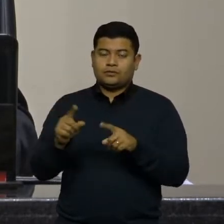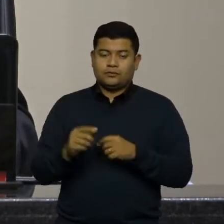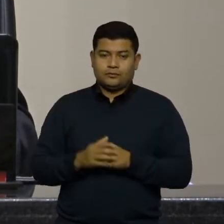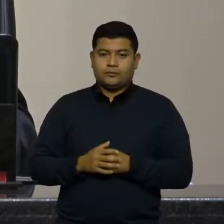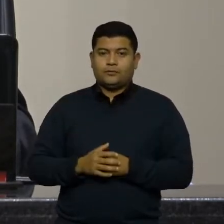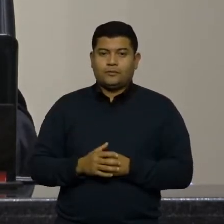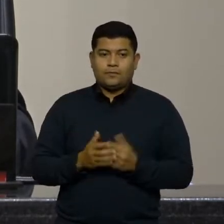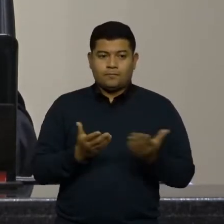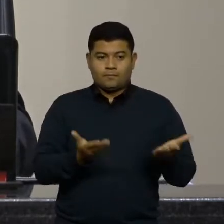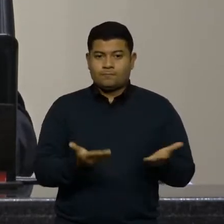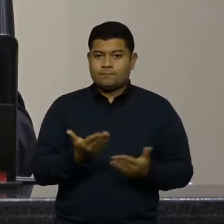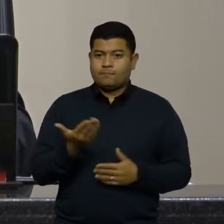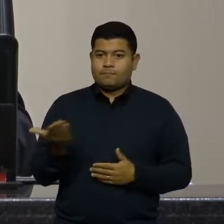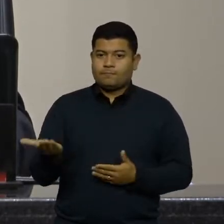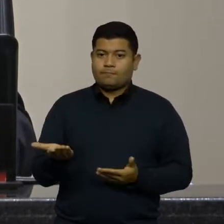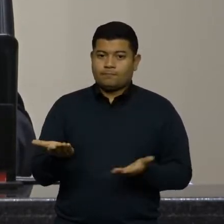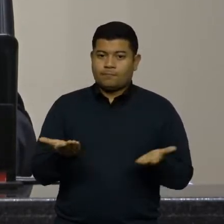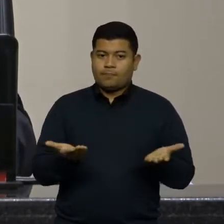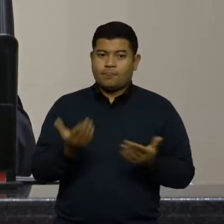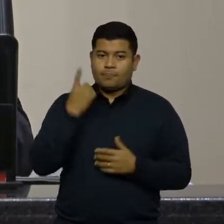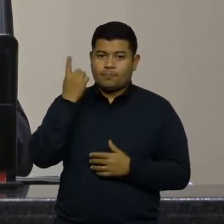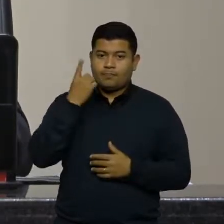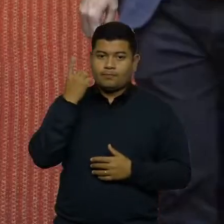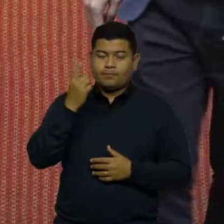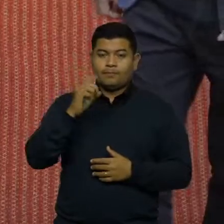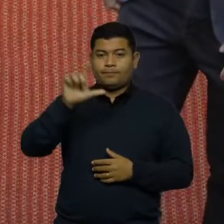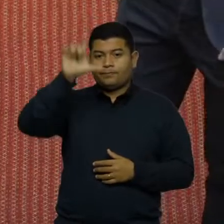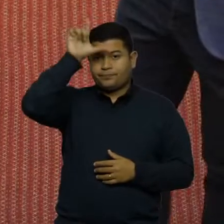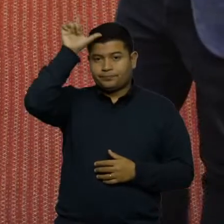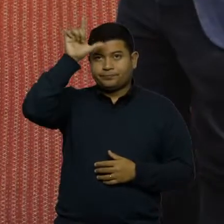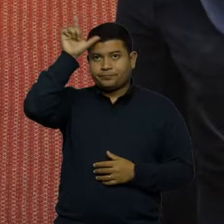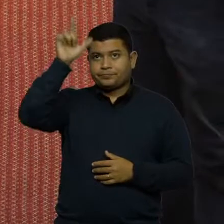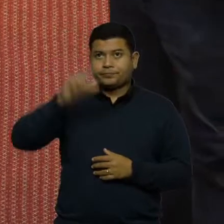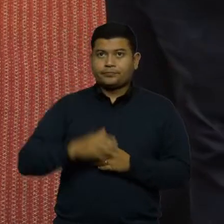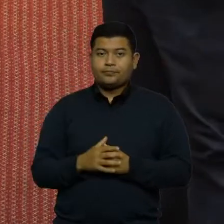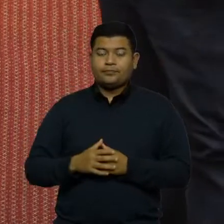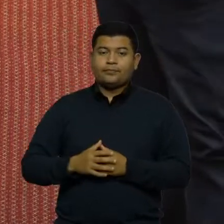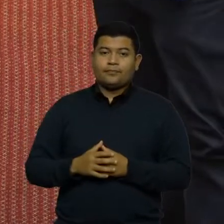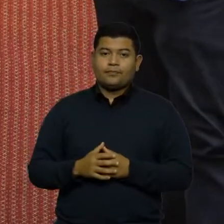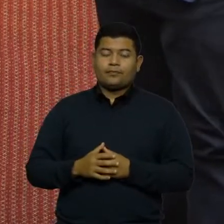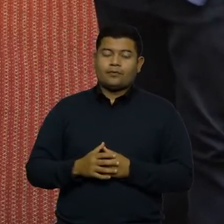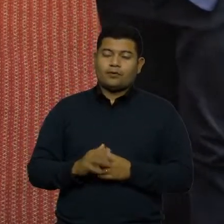favor, deputado sargento Lima, a seleção tem a palavra. Presidente, em qualquer outro lugar,